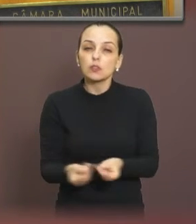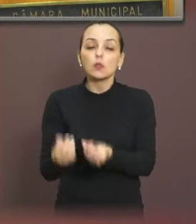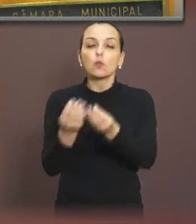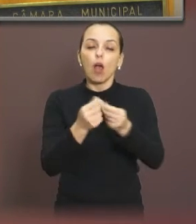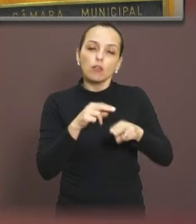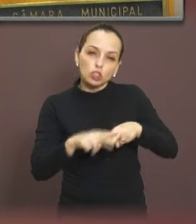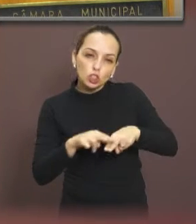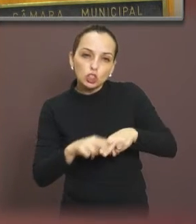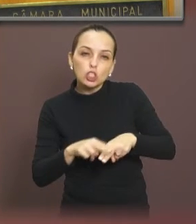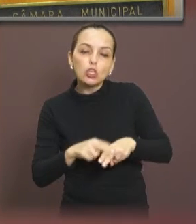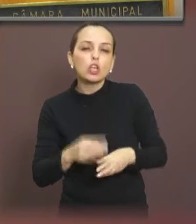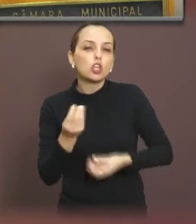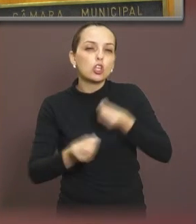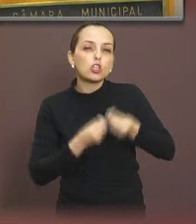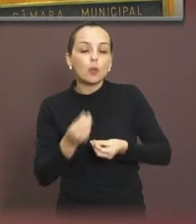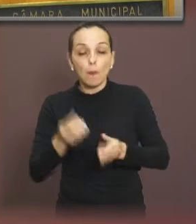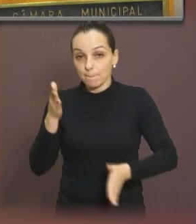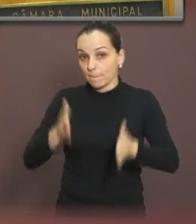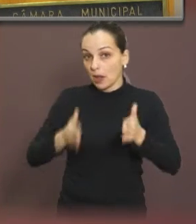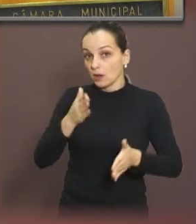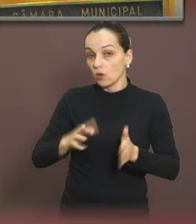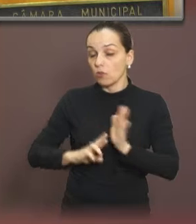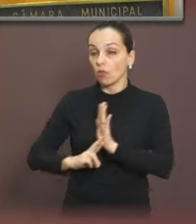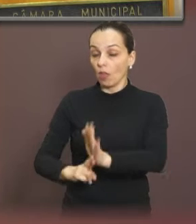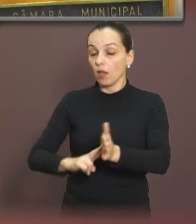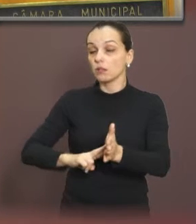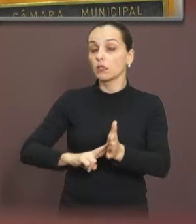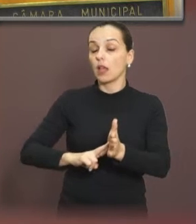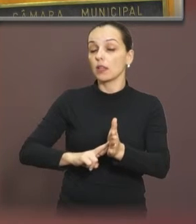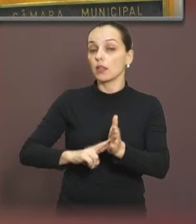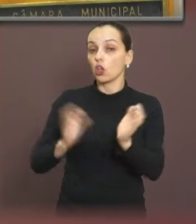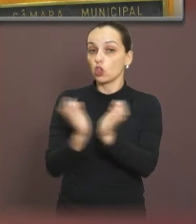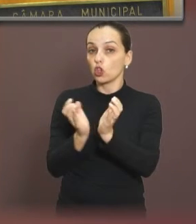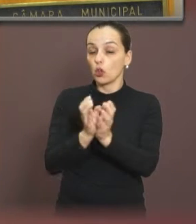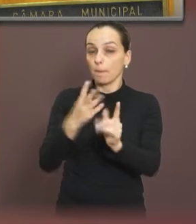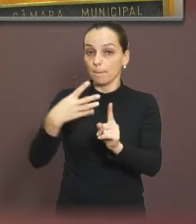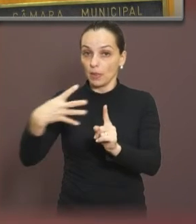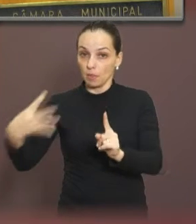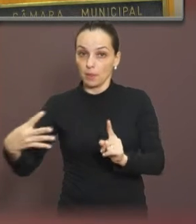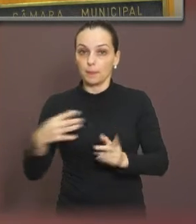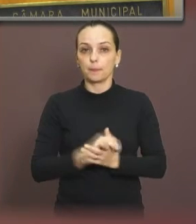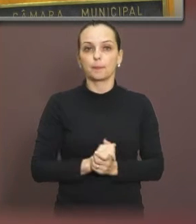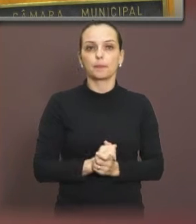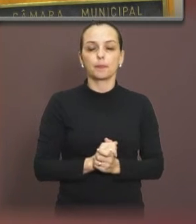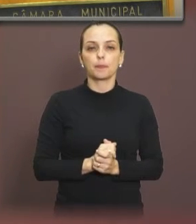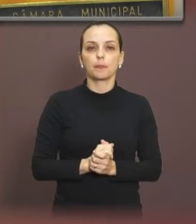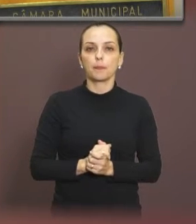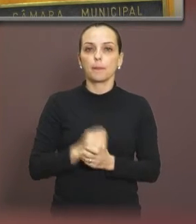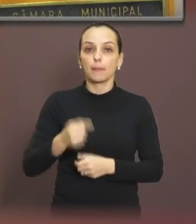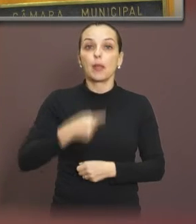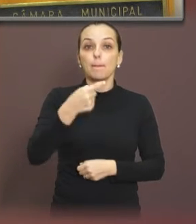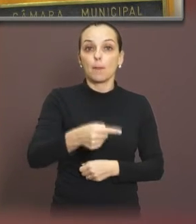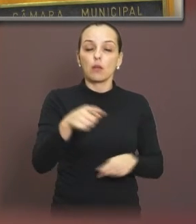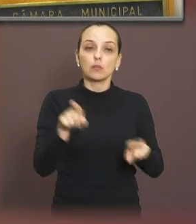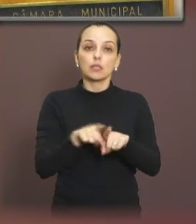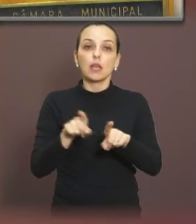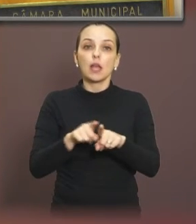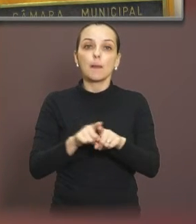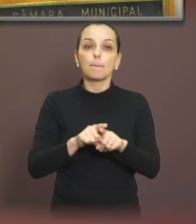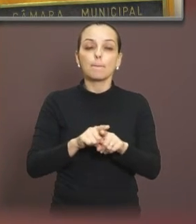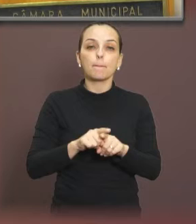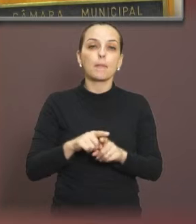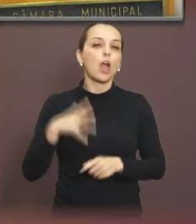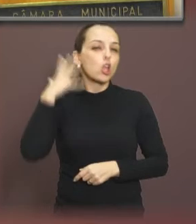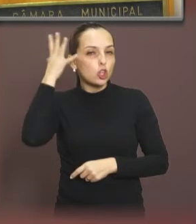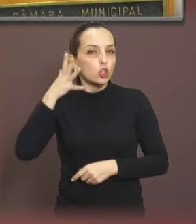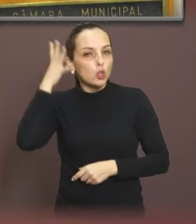mandato se torna efetivamente representativo para a classe LGBT. Próximo slide. Vocês vão ver que nós estivemos também no